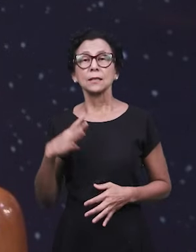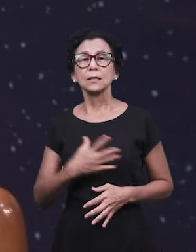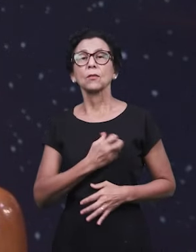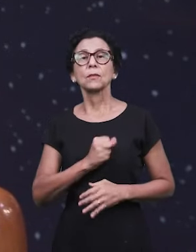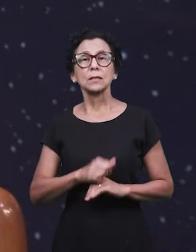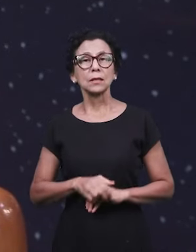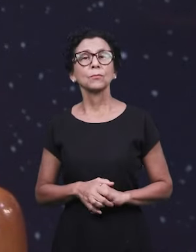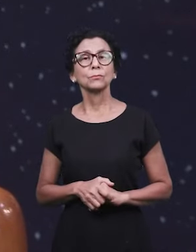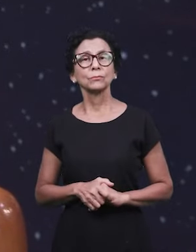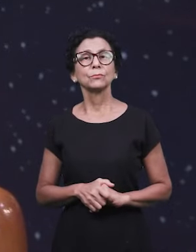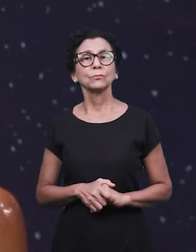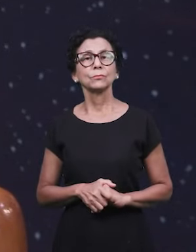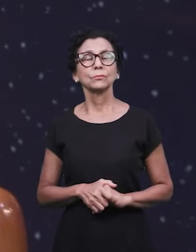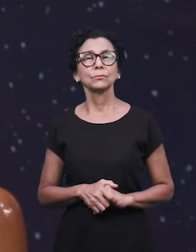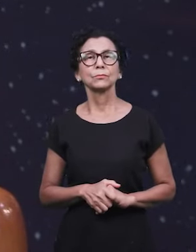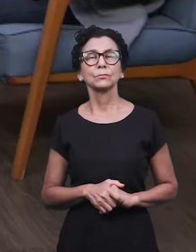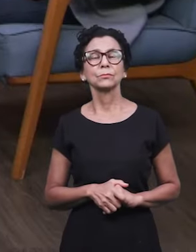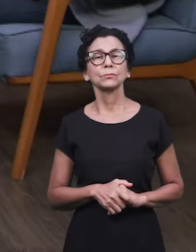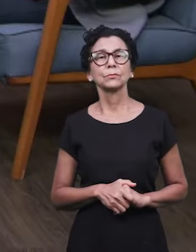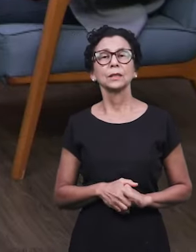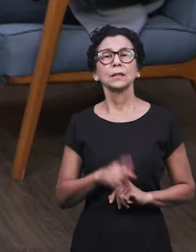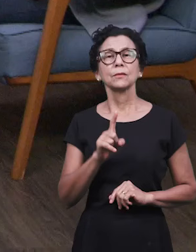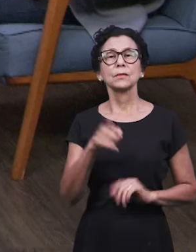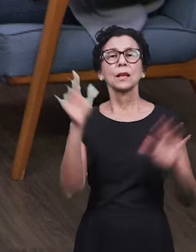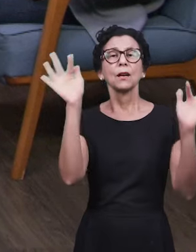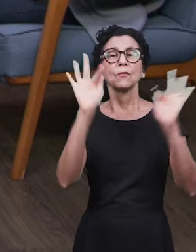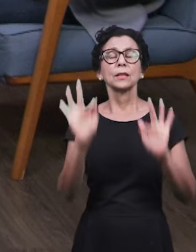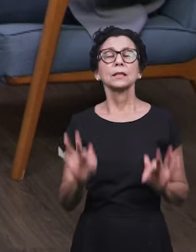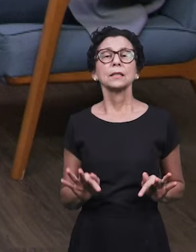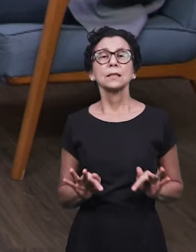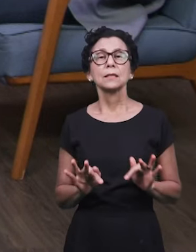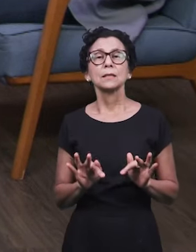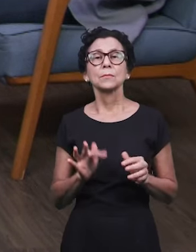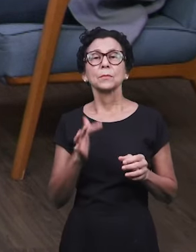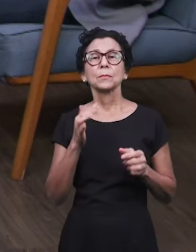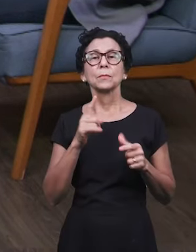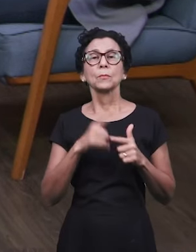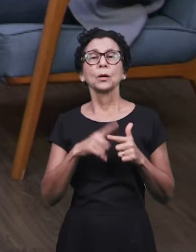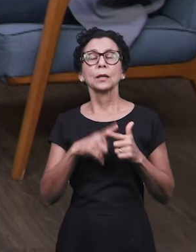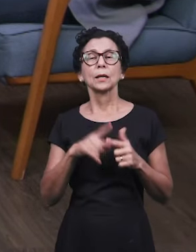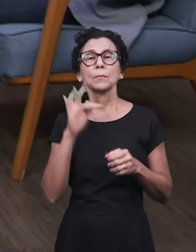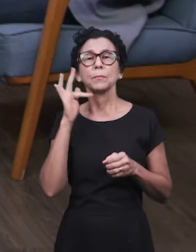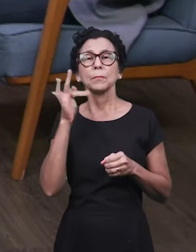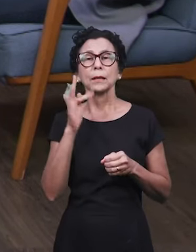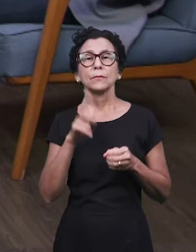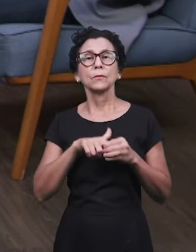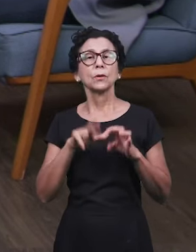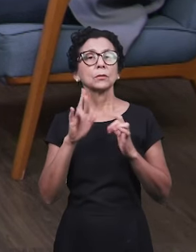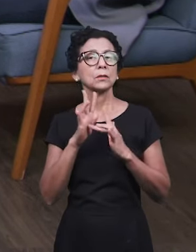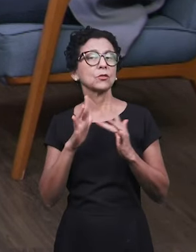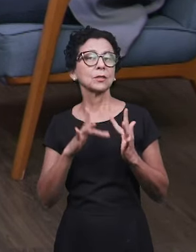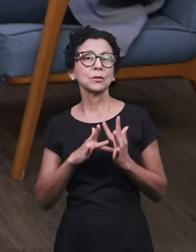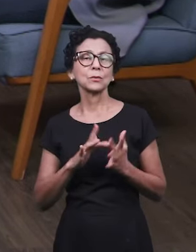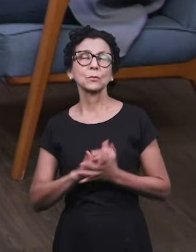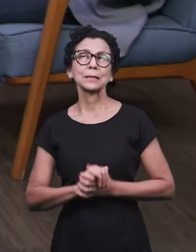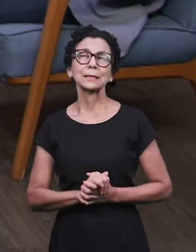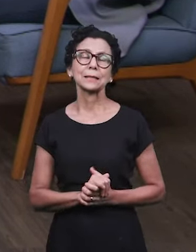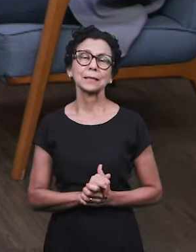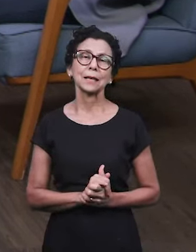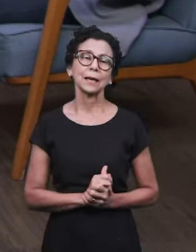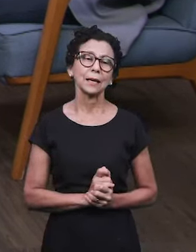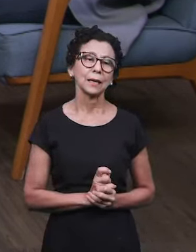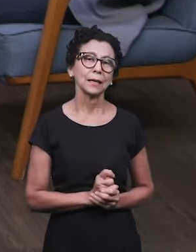homem pode ter no momento atual. E dentro do que o Adriano falou, bem-aventurado